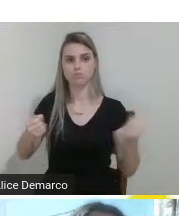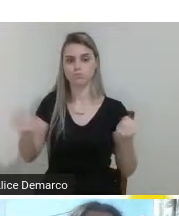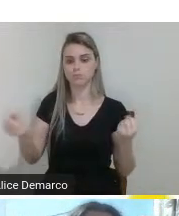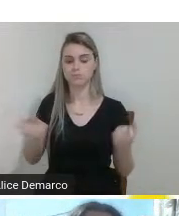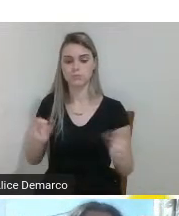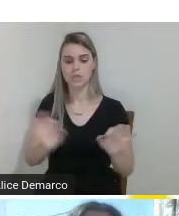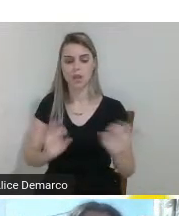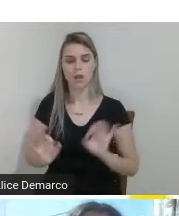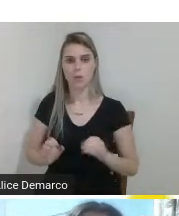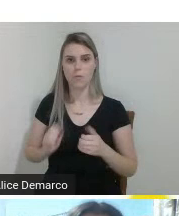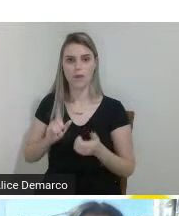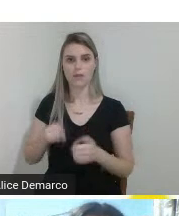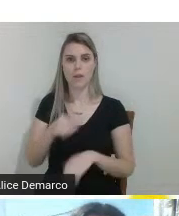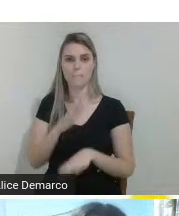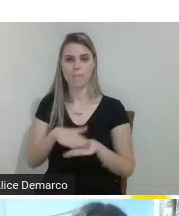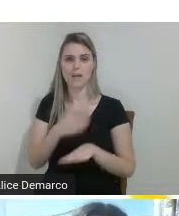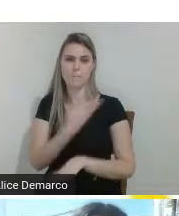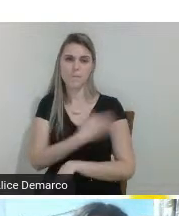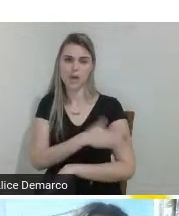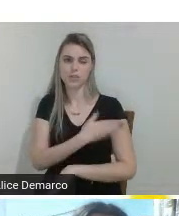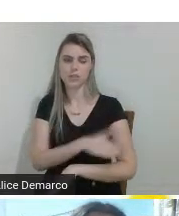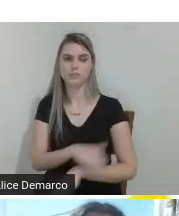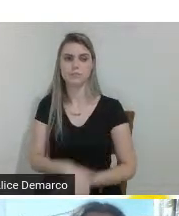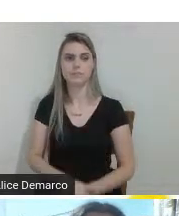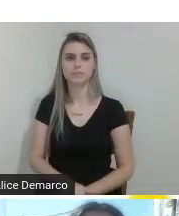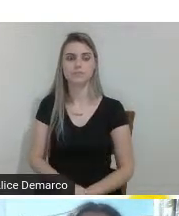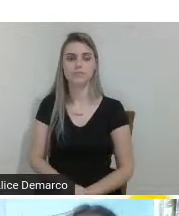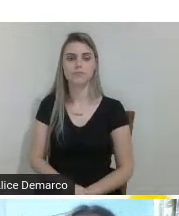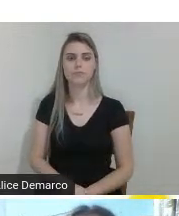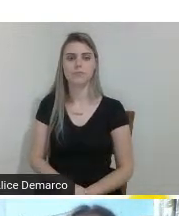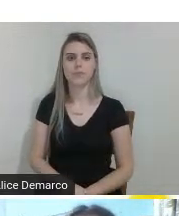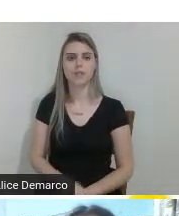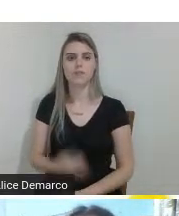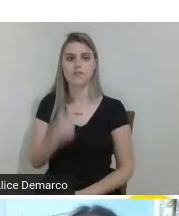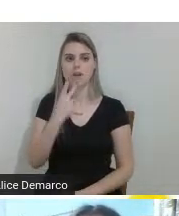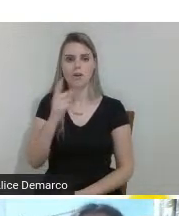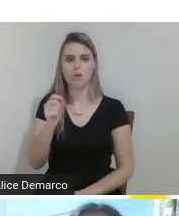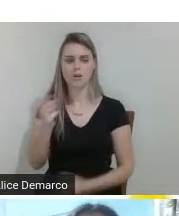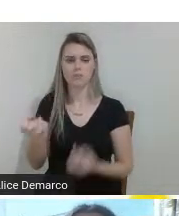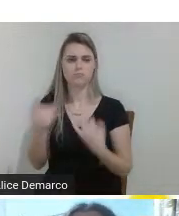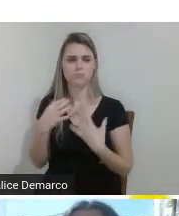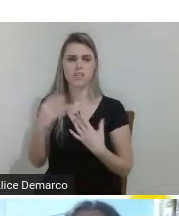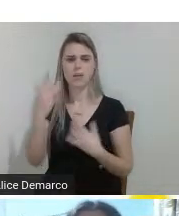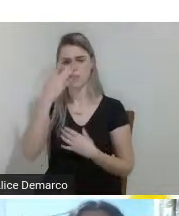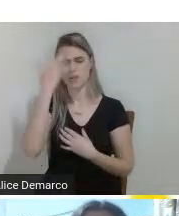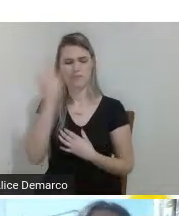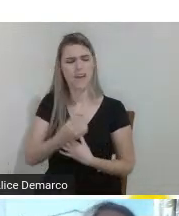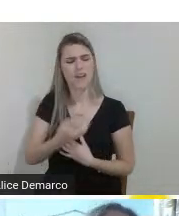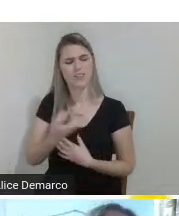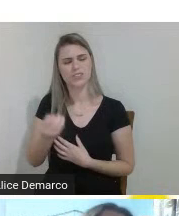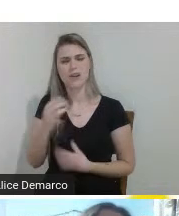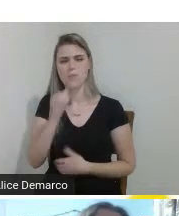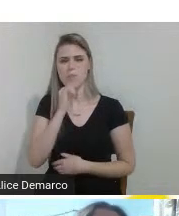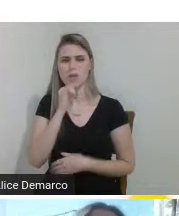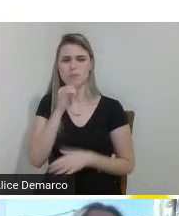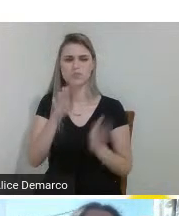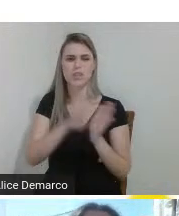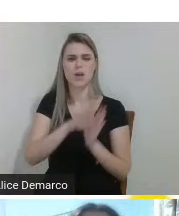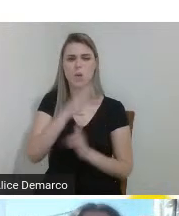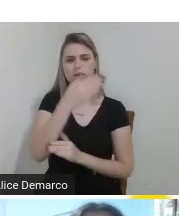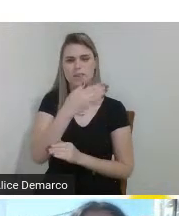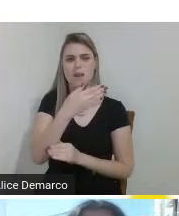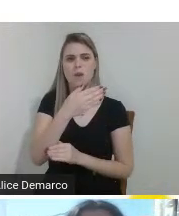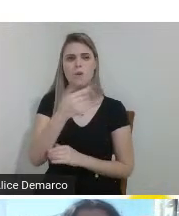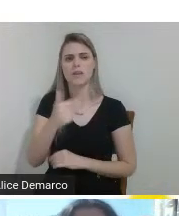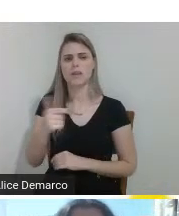a gente teve vários comentários de que era muito difícil quando as pessoas saiam viajar por exemplo chegar num hotel e não